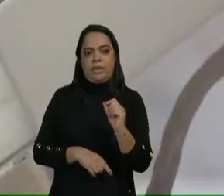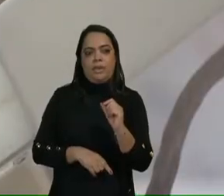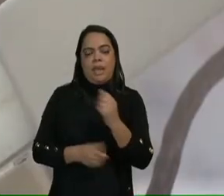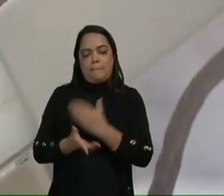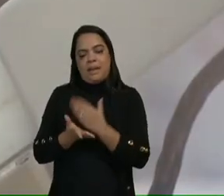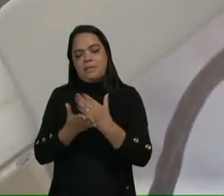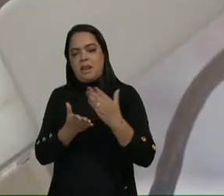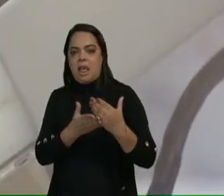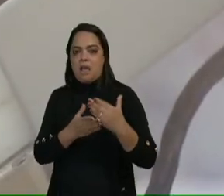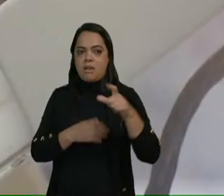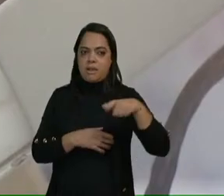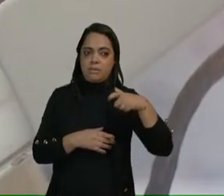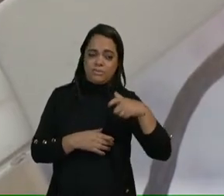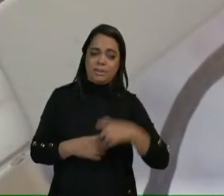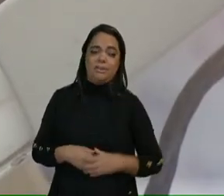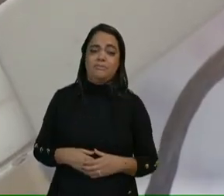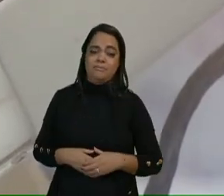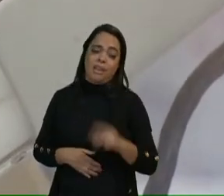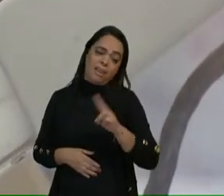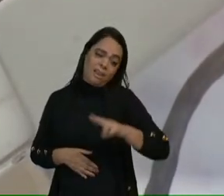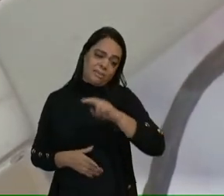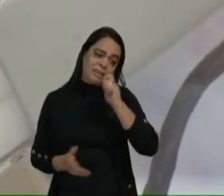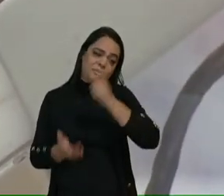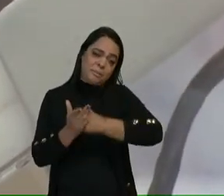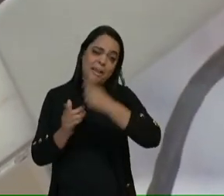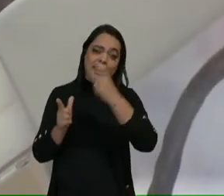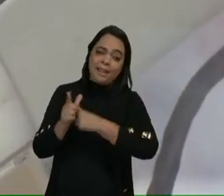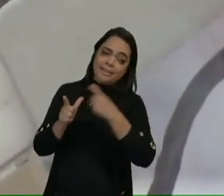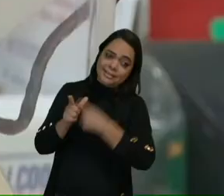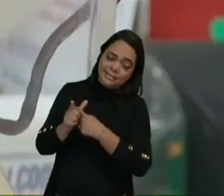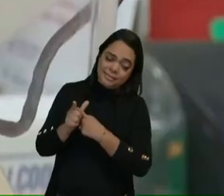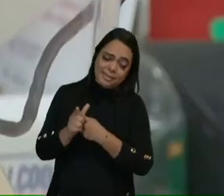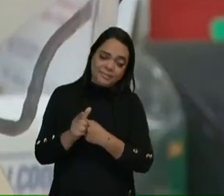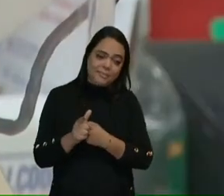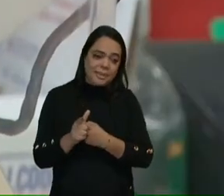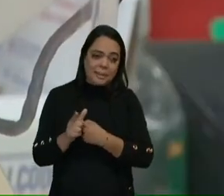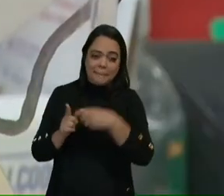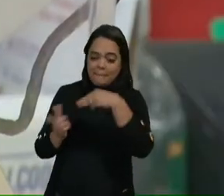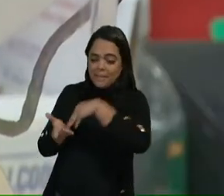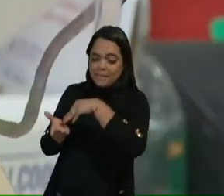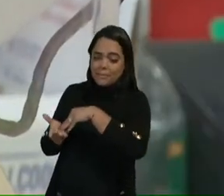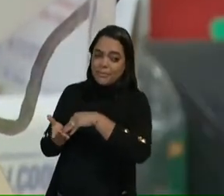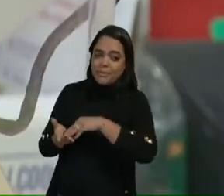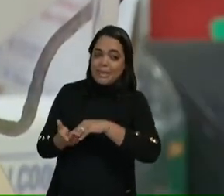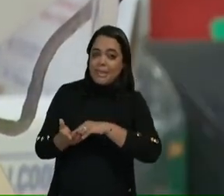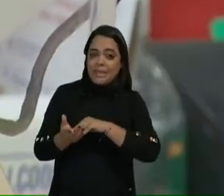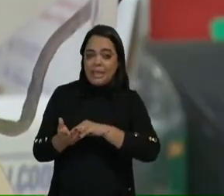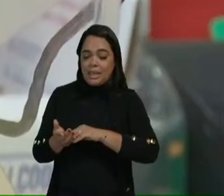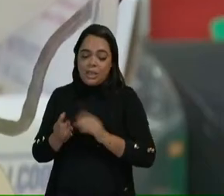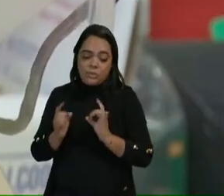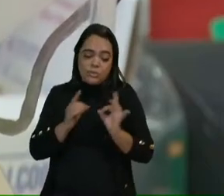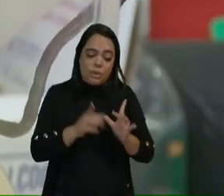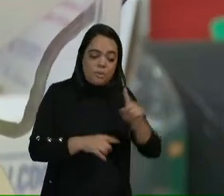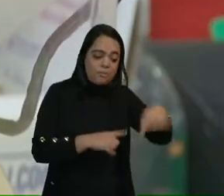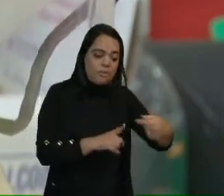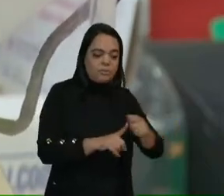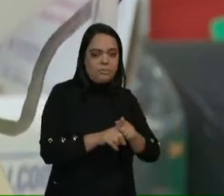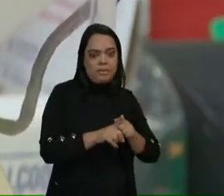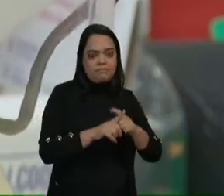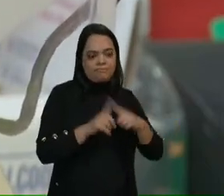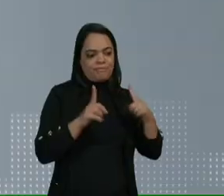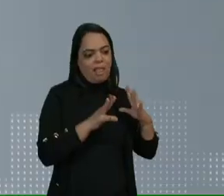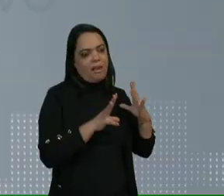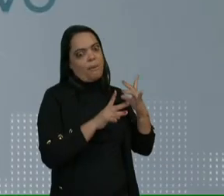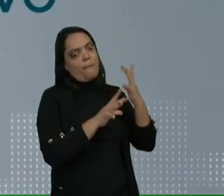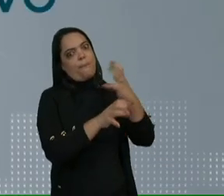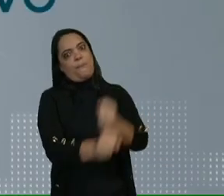Essa modalidade é acionada para quitar parte da dívida, deixando o restante para o mês seguinte. O problema, claro, é a bola de neve que se